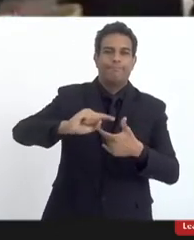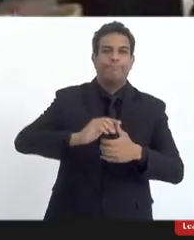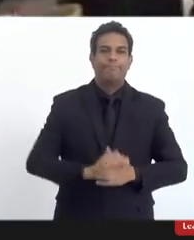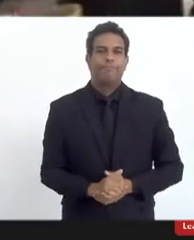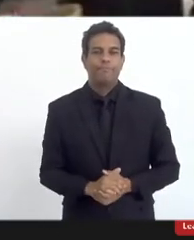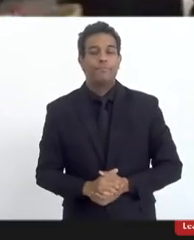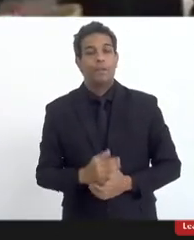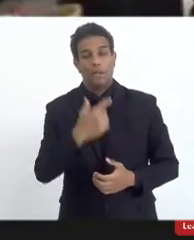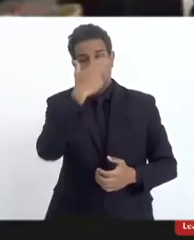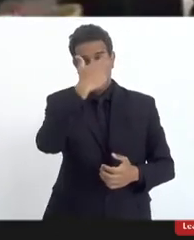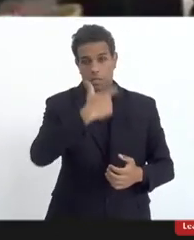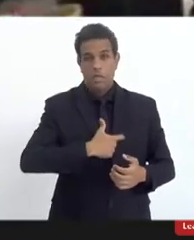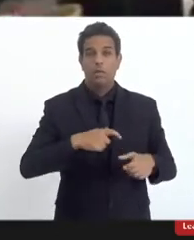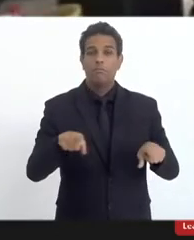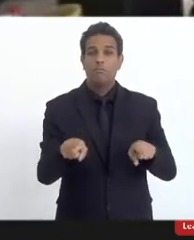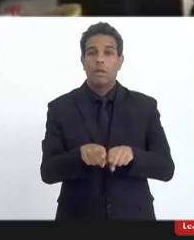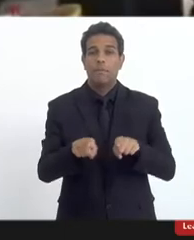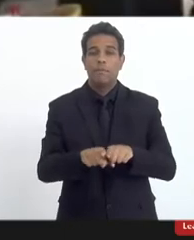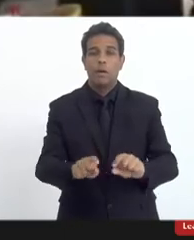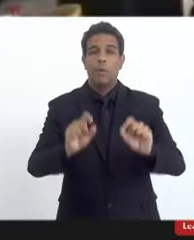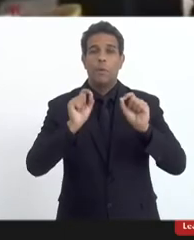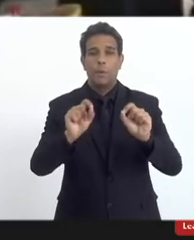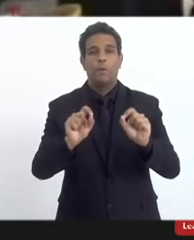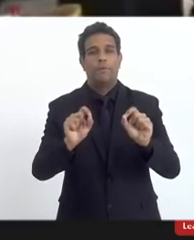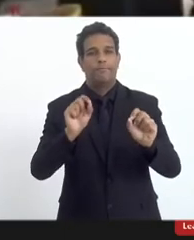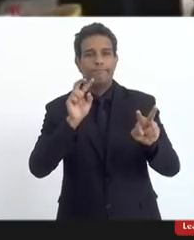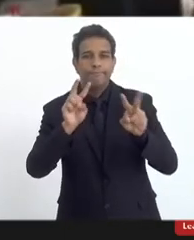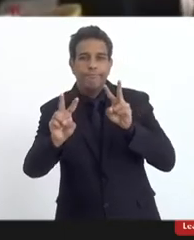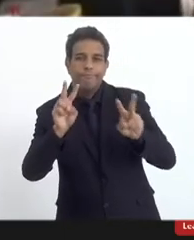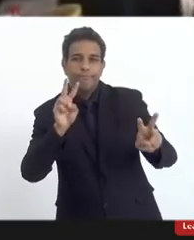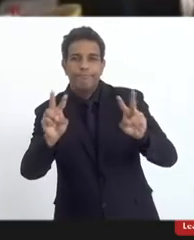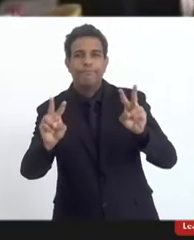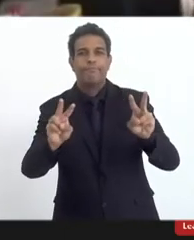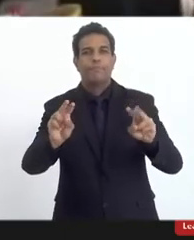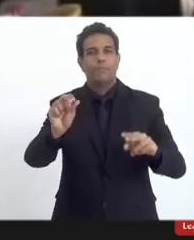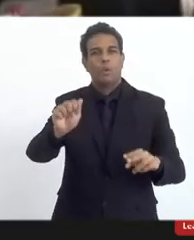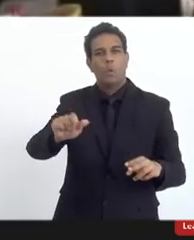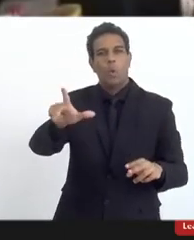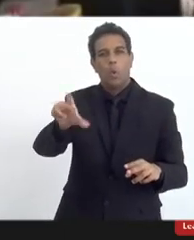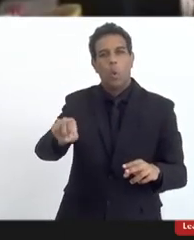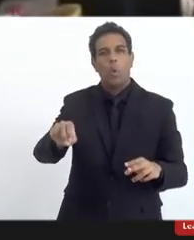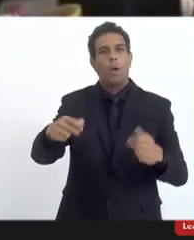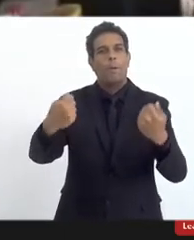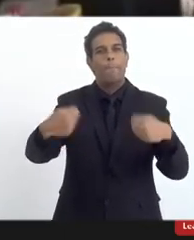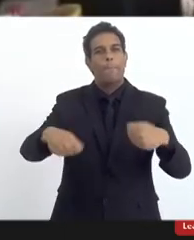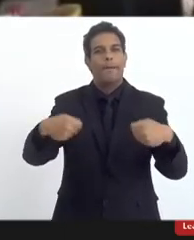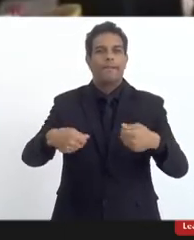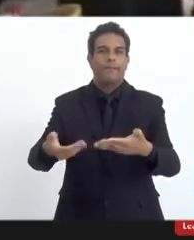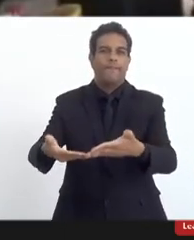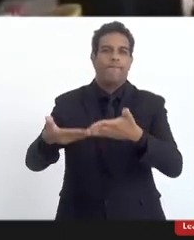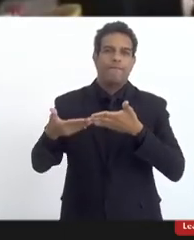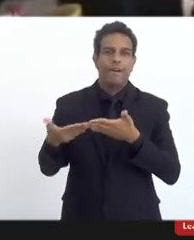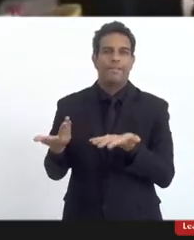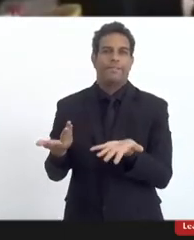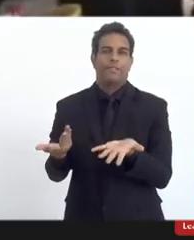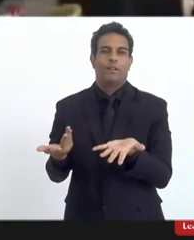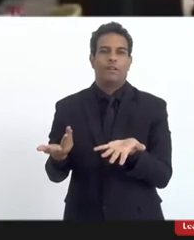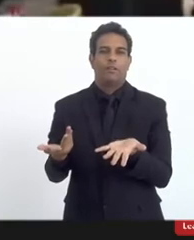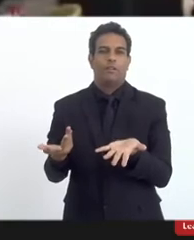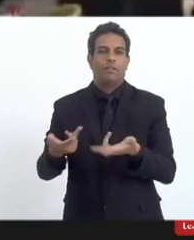assim como eu acompanho, por exemplo, os casos de alunos que precisam se afastar para